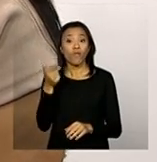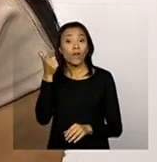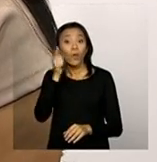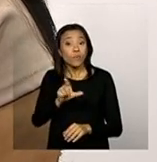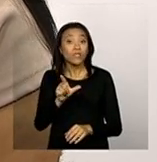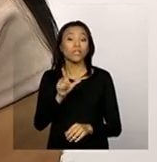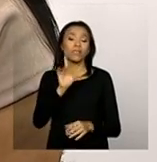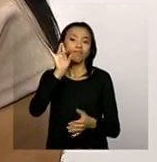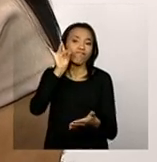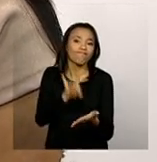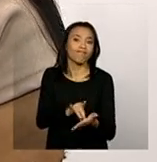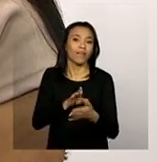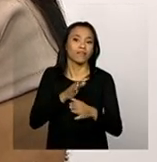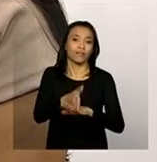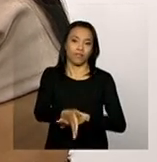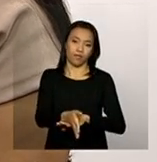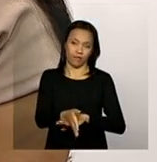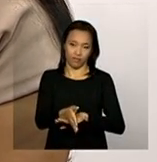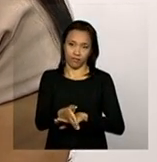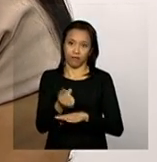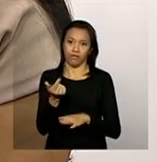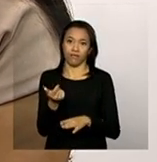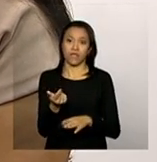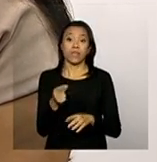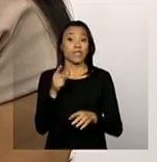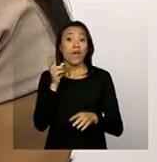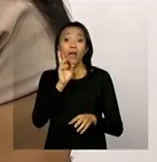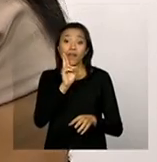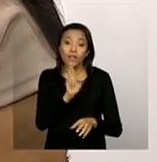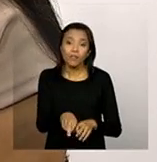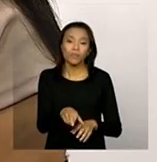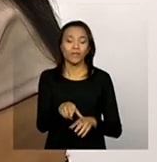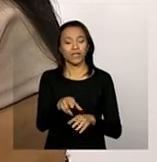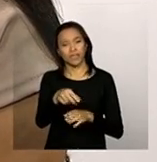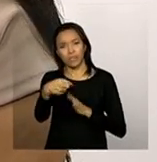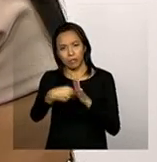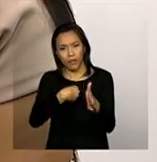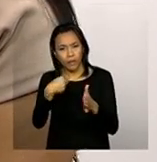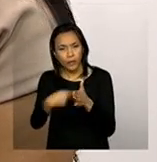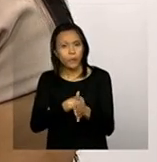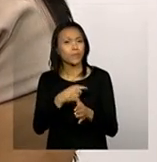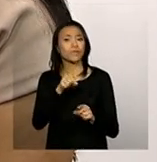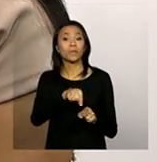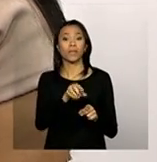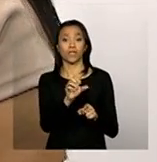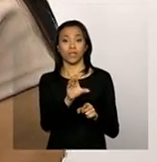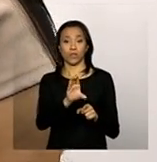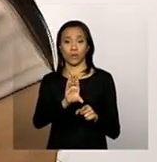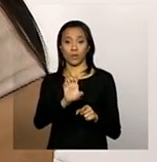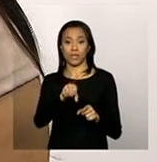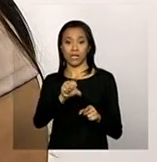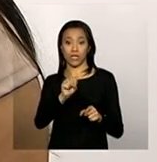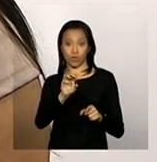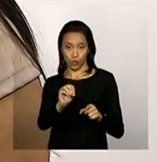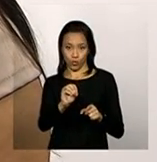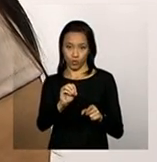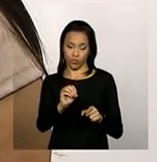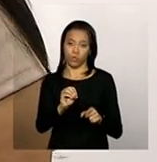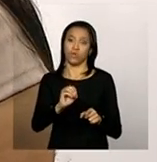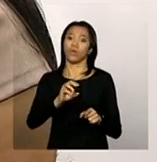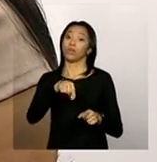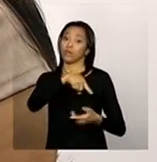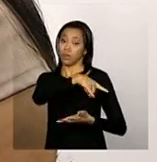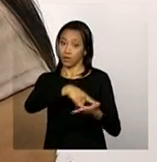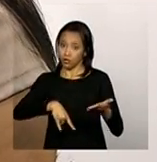efetuar o procedimento, não vai conseguir responder as perguntas do Censo Suas se ele não estiver inserido no Cadastro Suas.